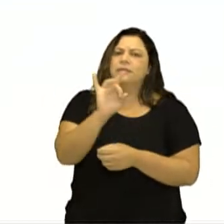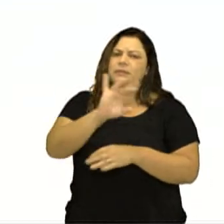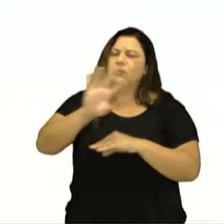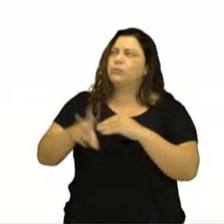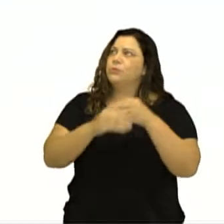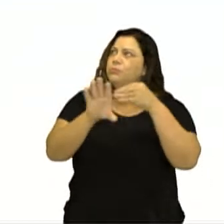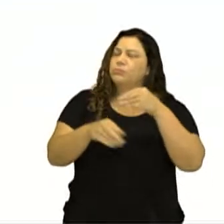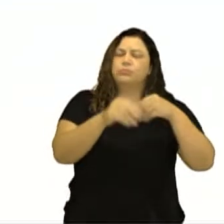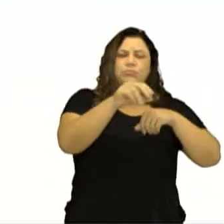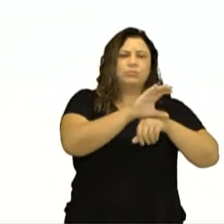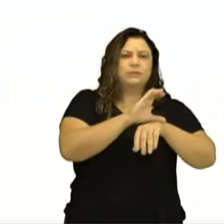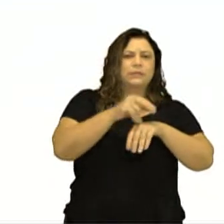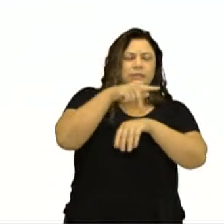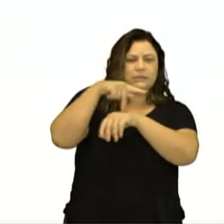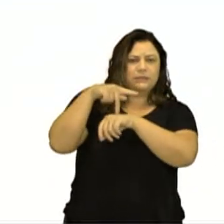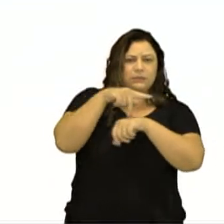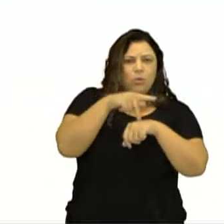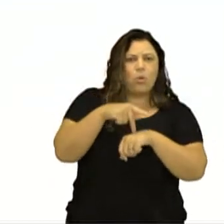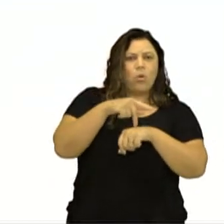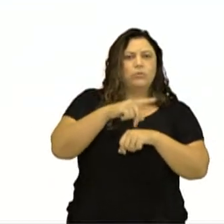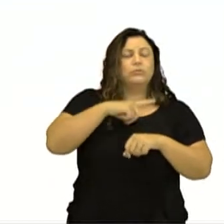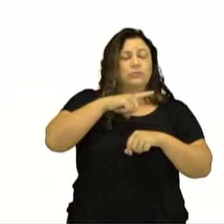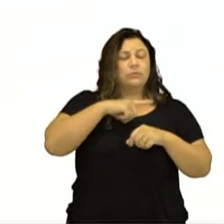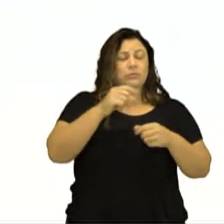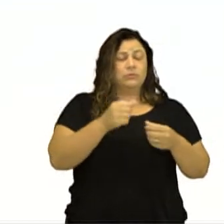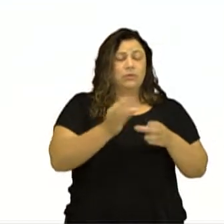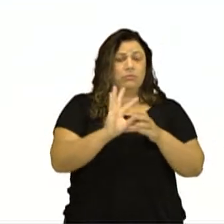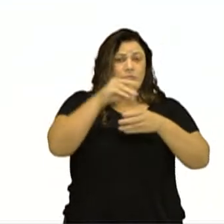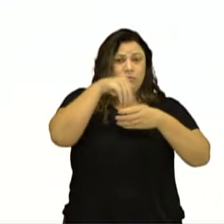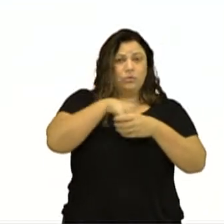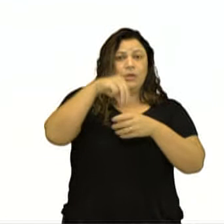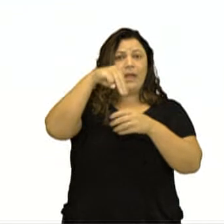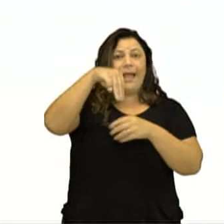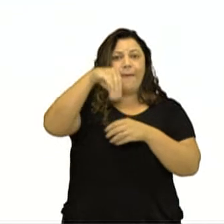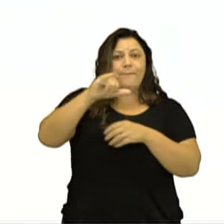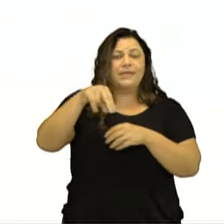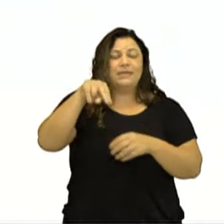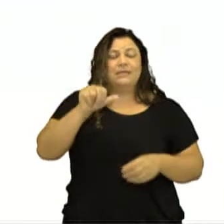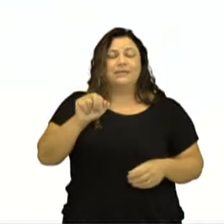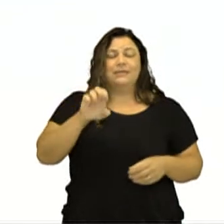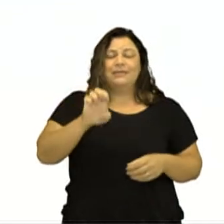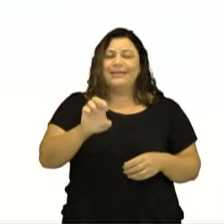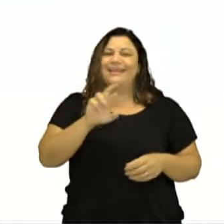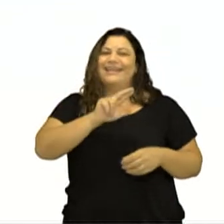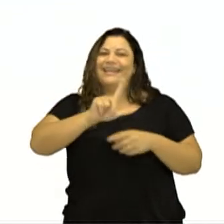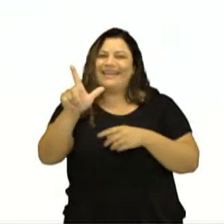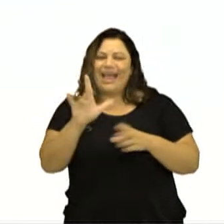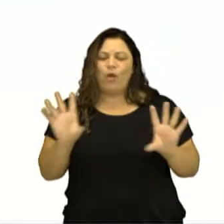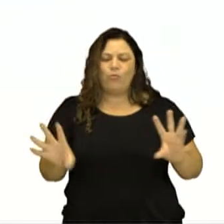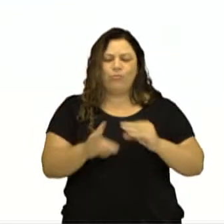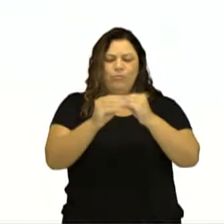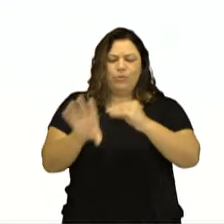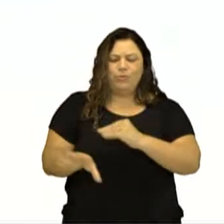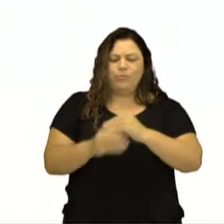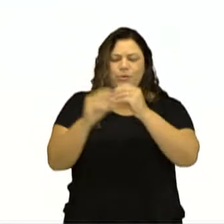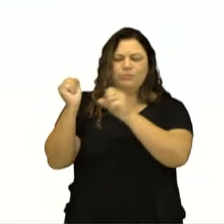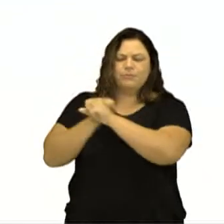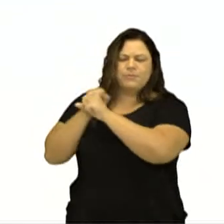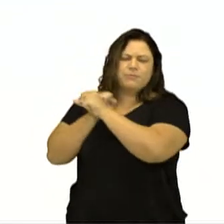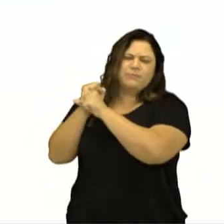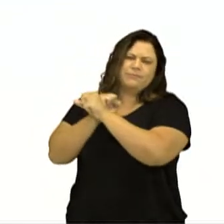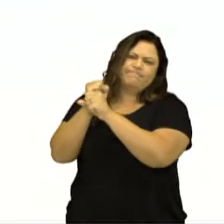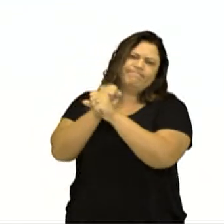rochas apresenta minerais que se uniram, que se juntaram ao longo de milhares de anos.